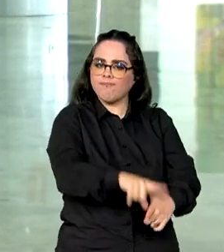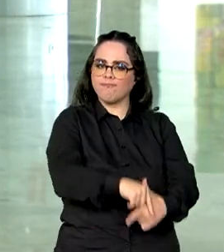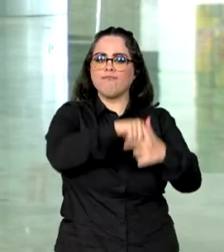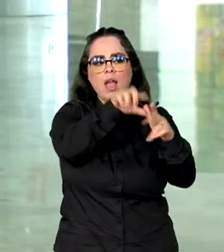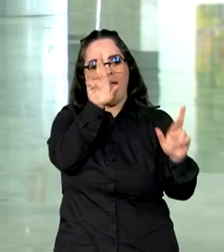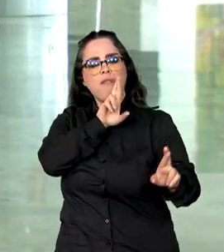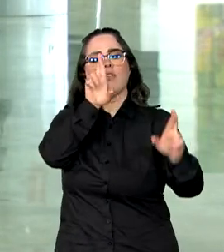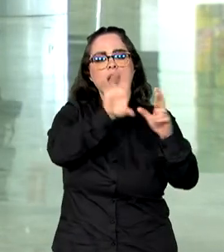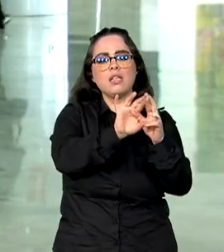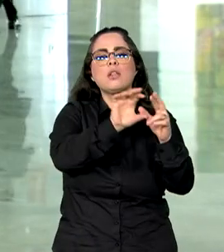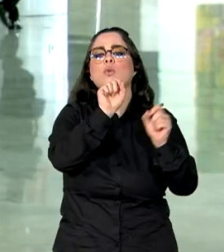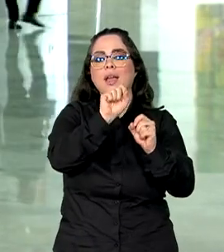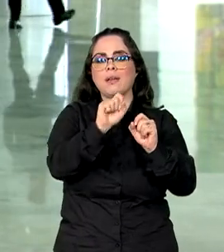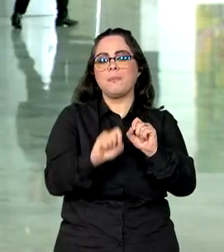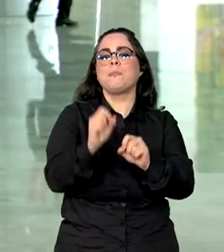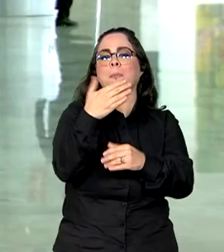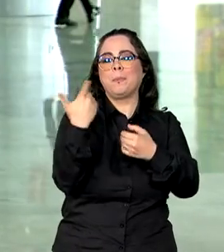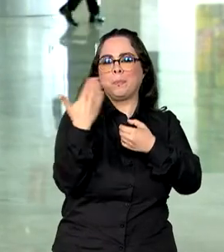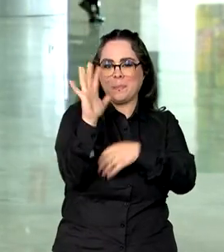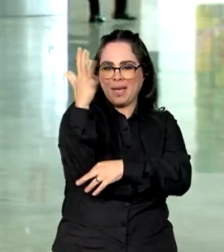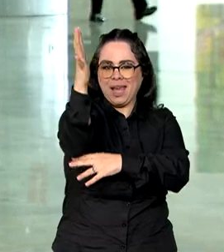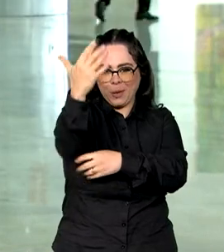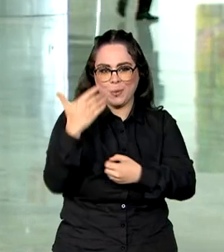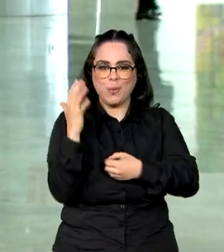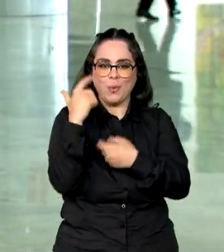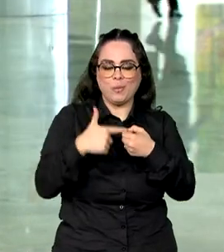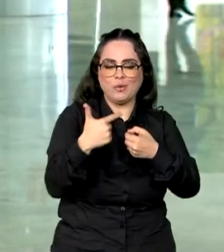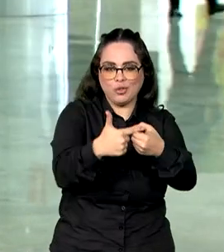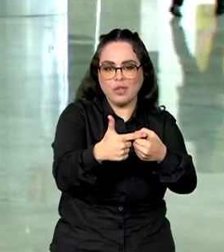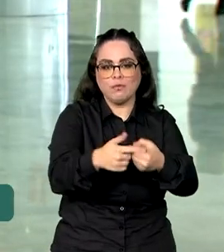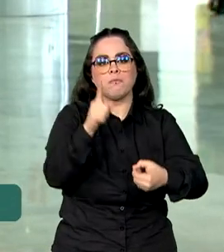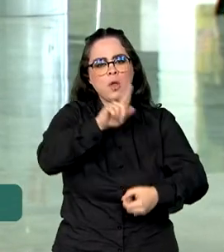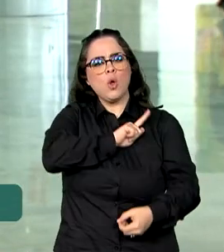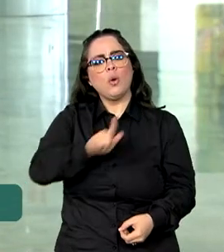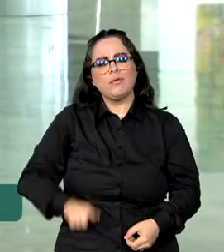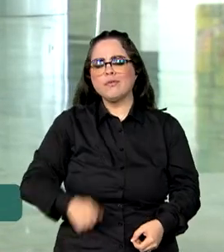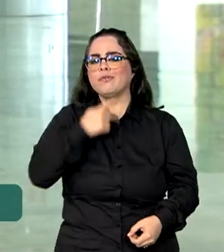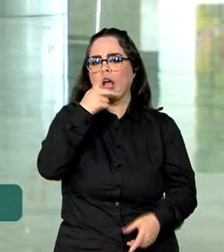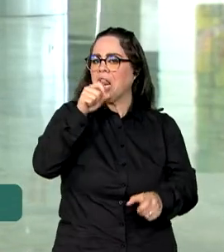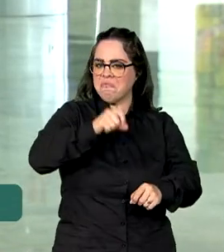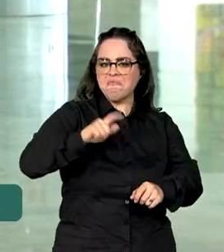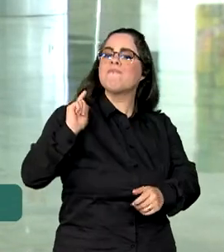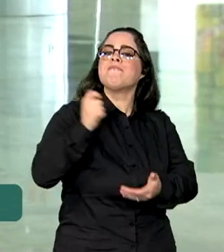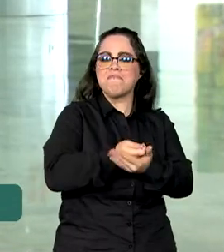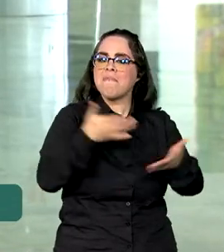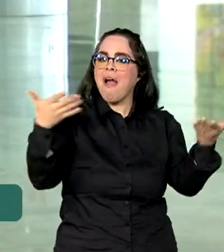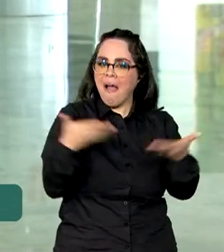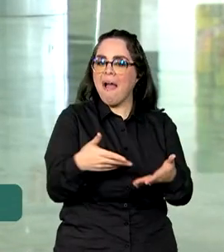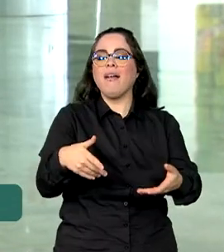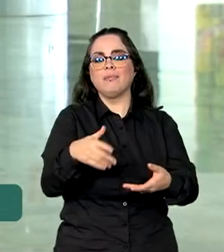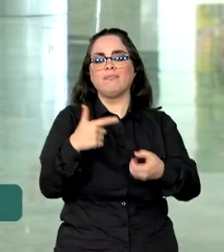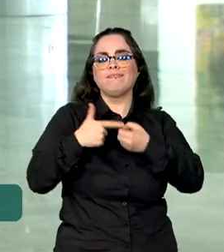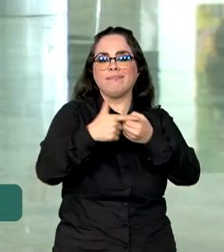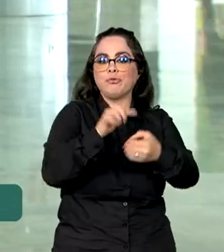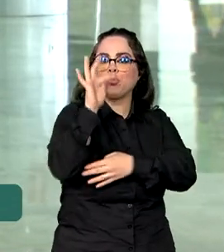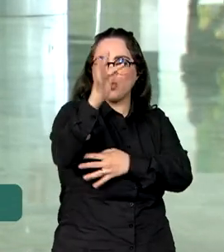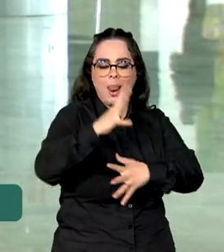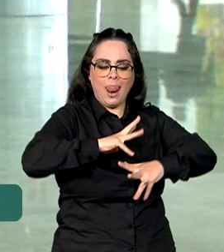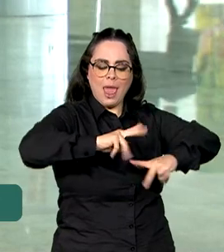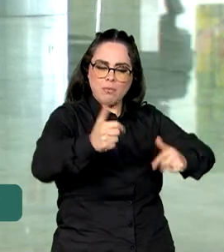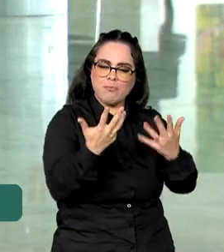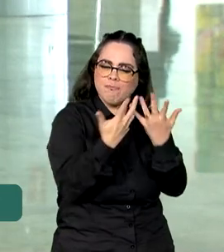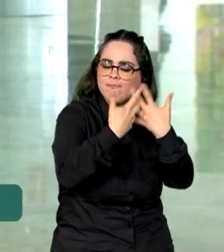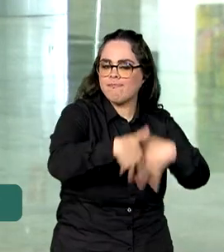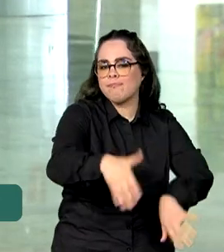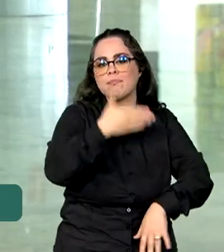liderar a produção de biocombustíveis. O governo aposta no combustível do futuro. Mais limpo e eficiente, o